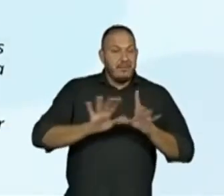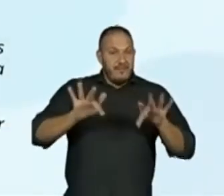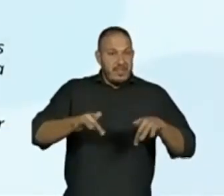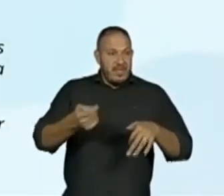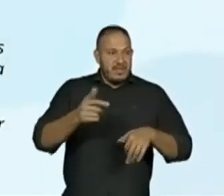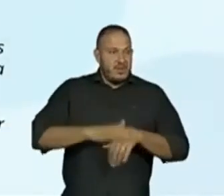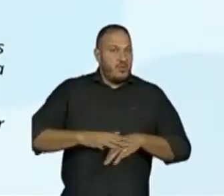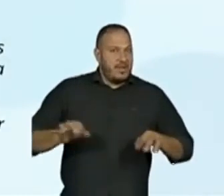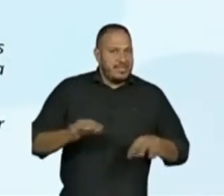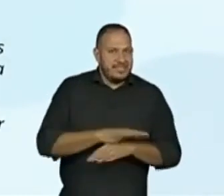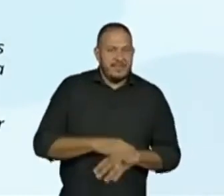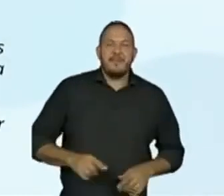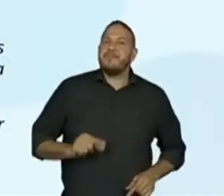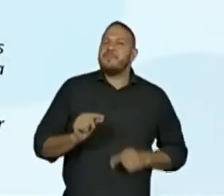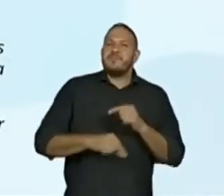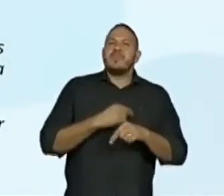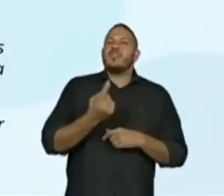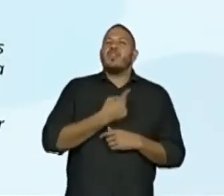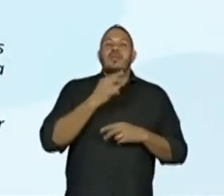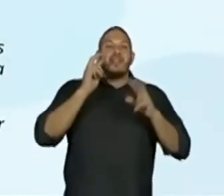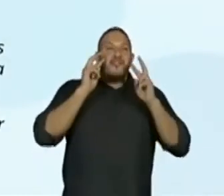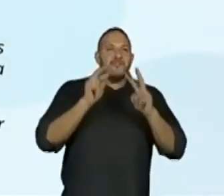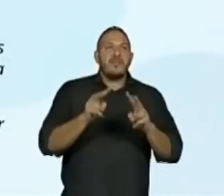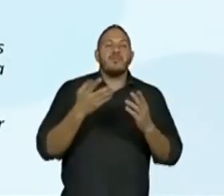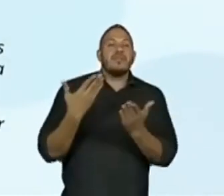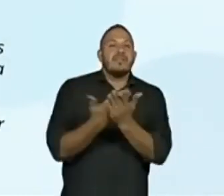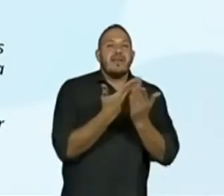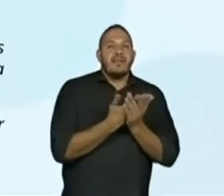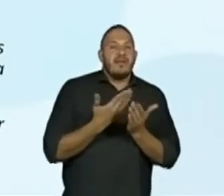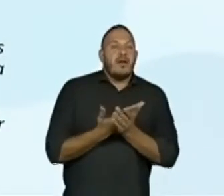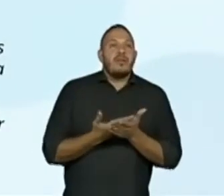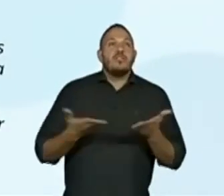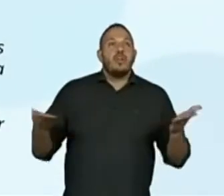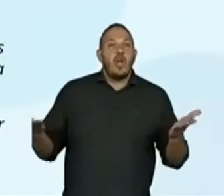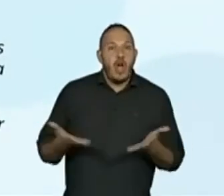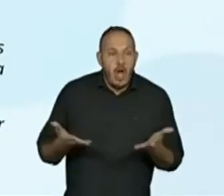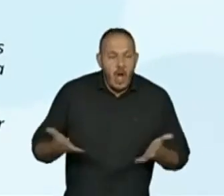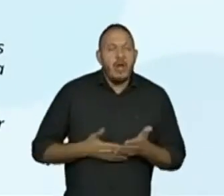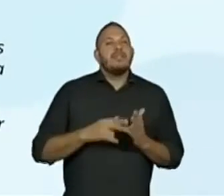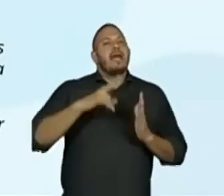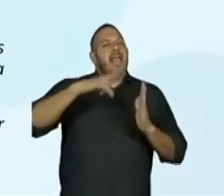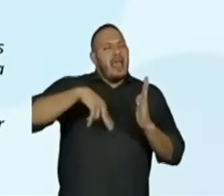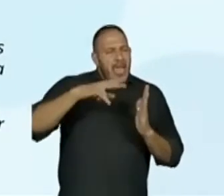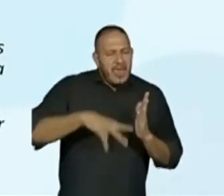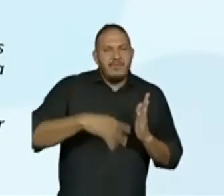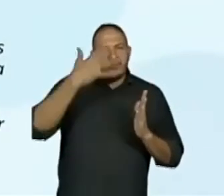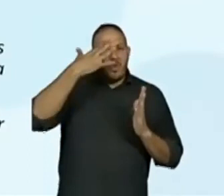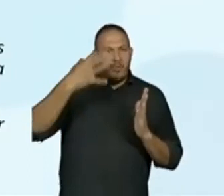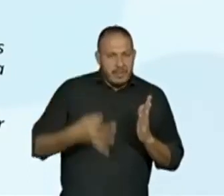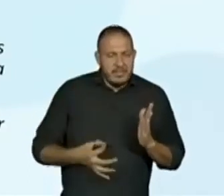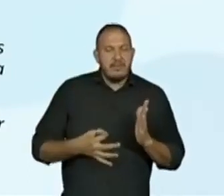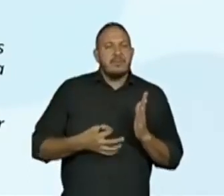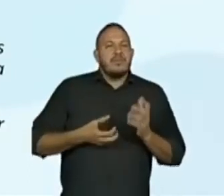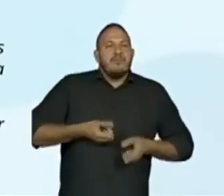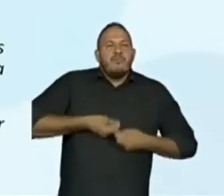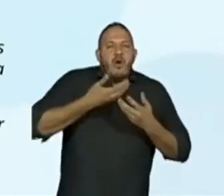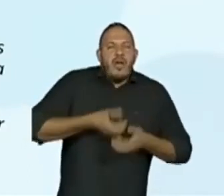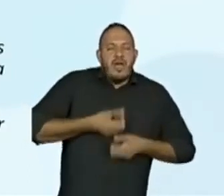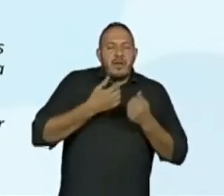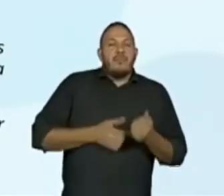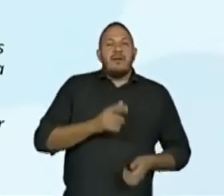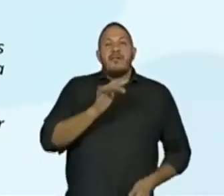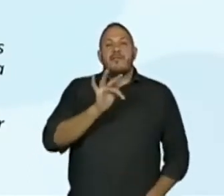Atenção. O que vimos nas aulas de hoje? Lemos e compreendemos poemas de Fernando Pessoa.